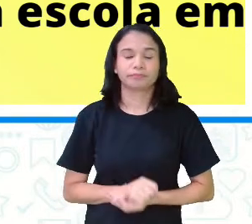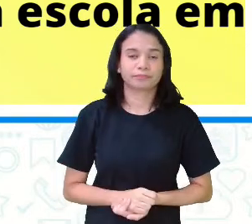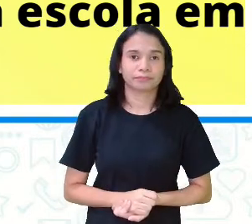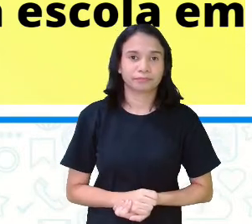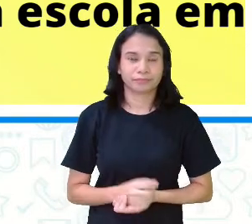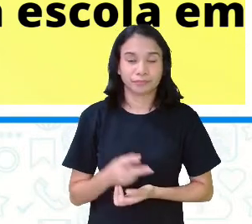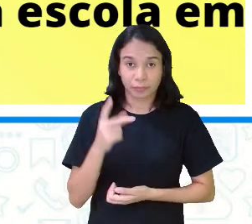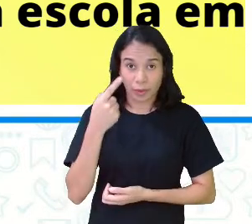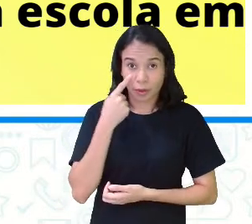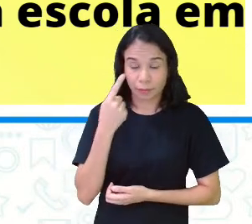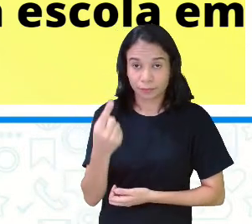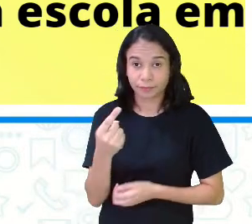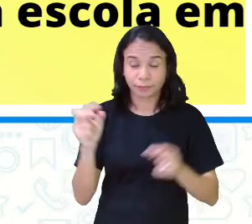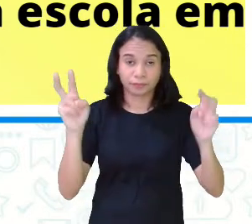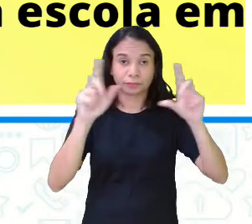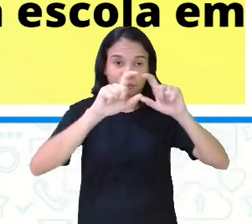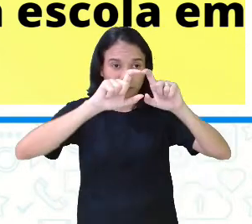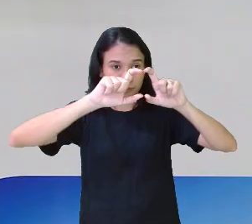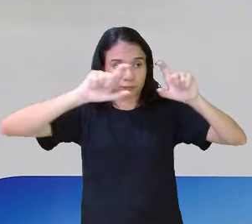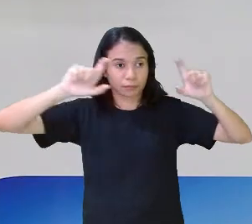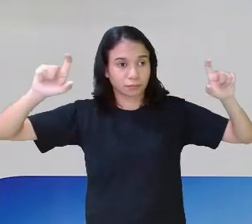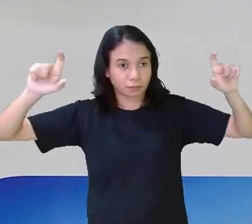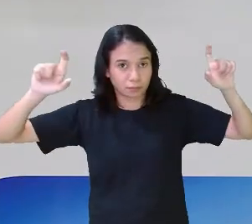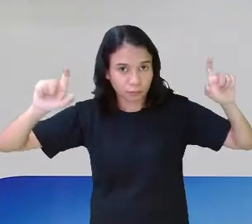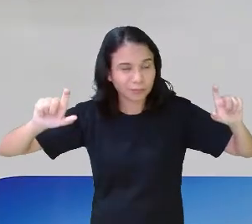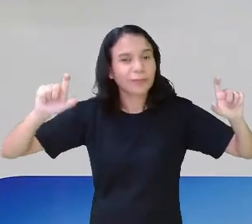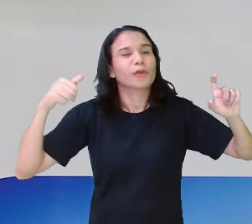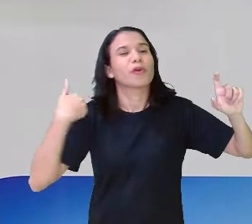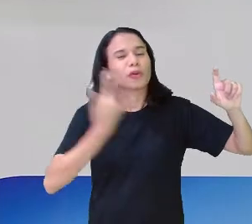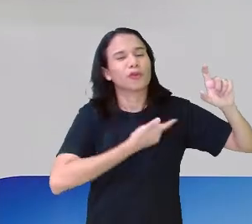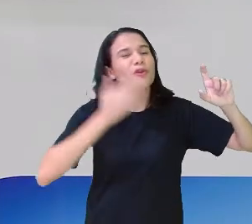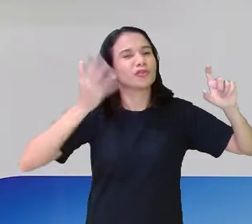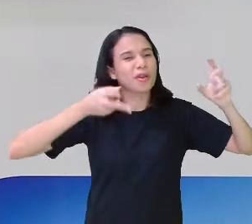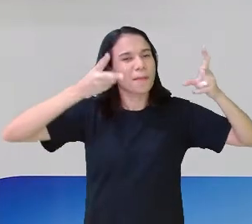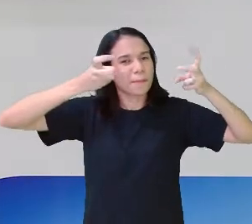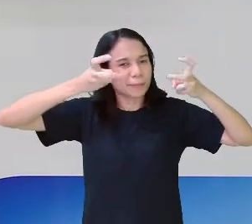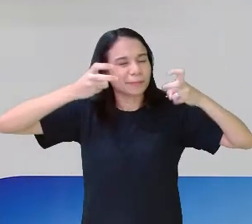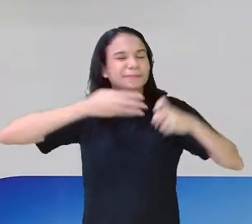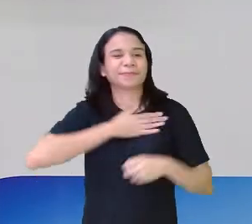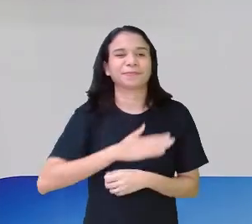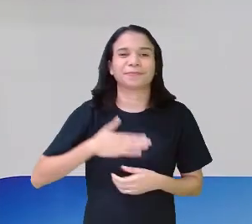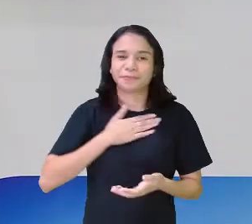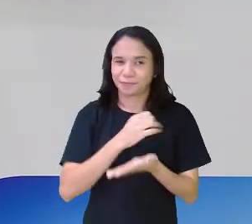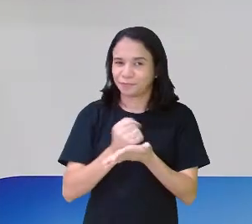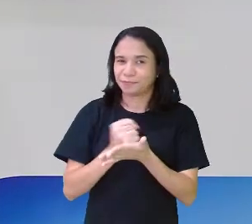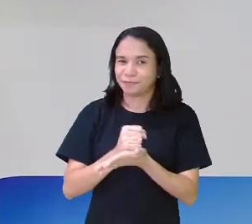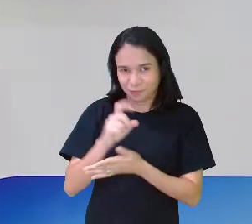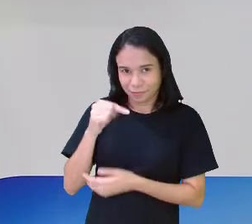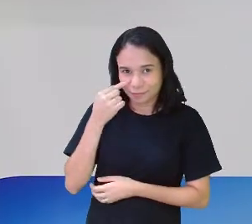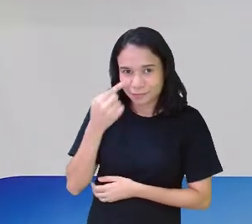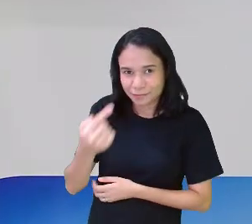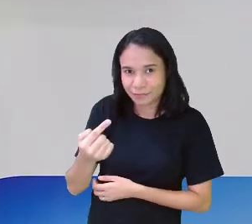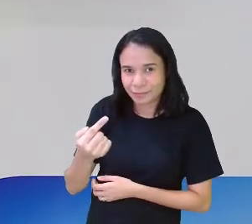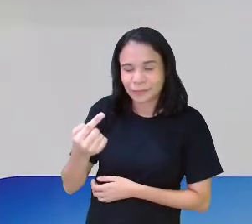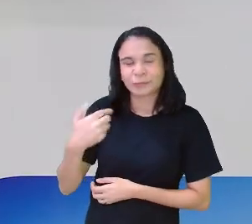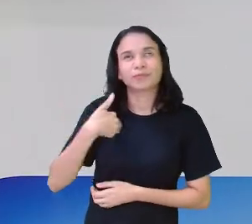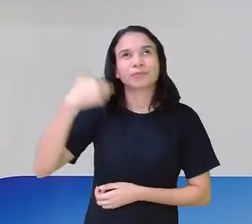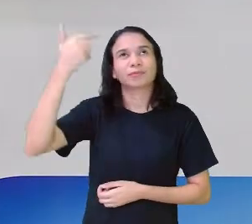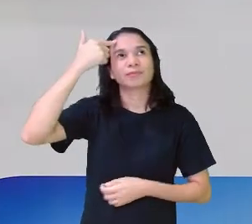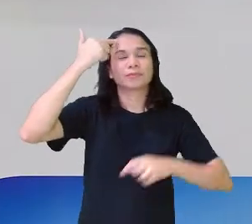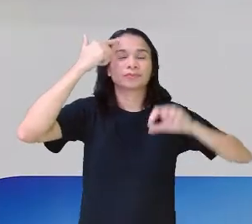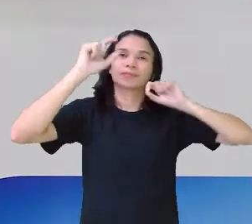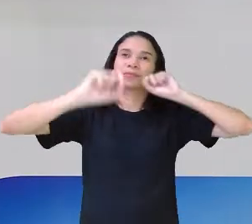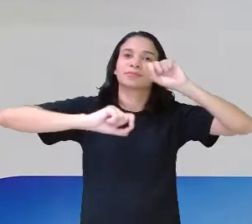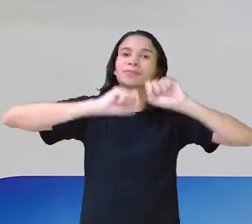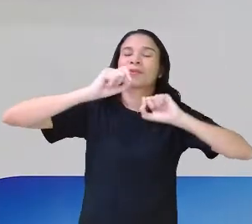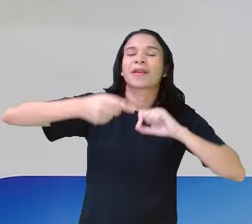Vê só, quinto ano, pelo título da resenha, a gente já consegue perceber que ele gostou do jogo, sim ou não? O que me leva a pensar isso?